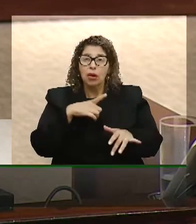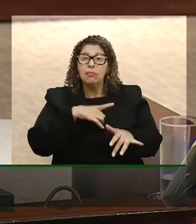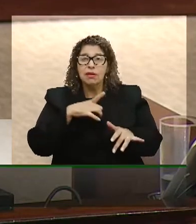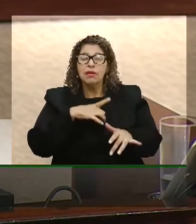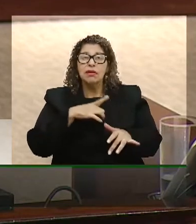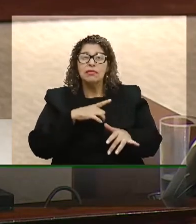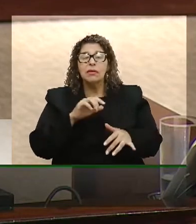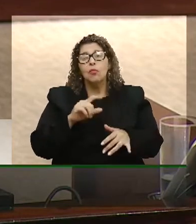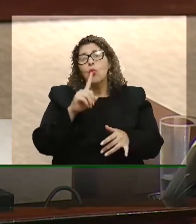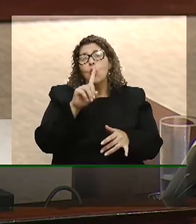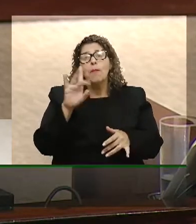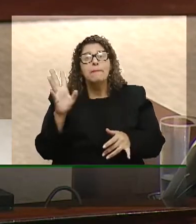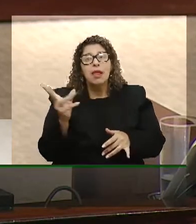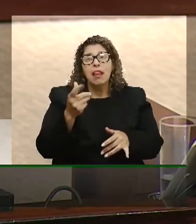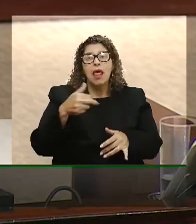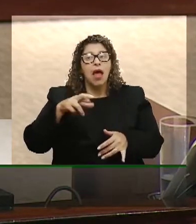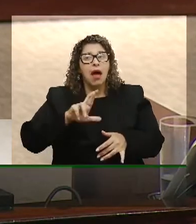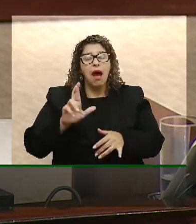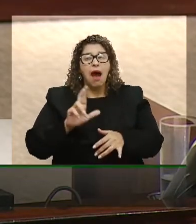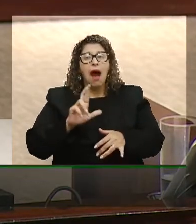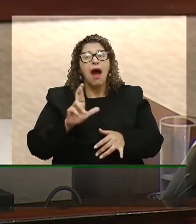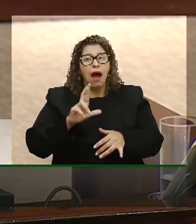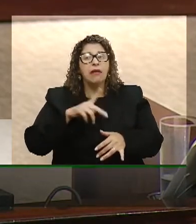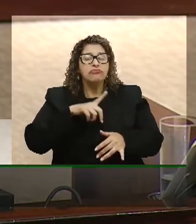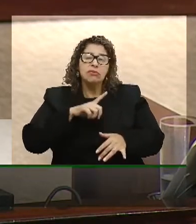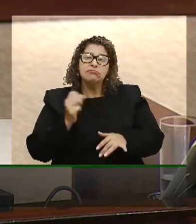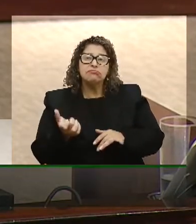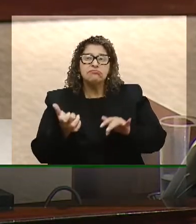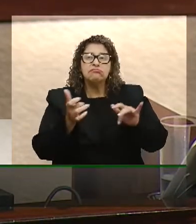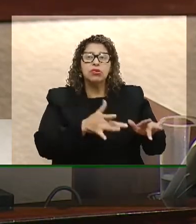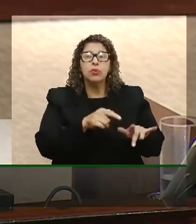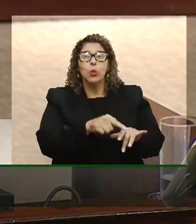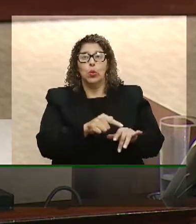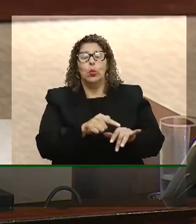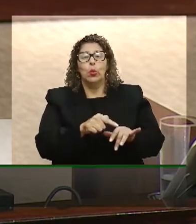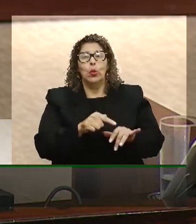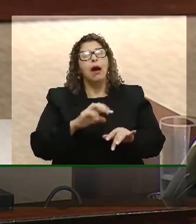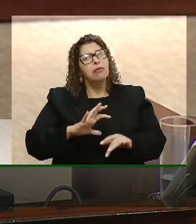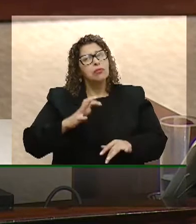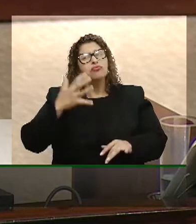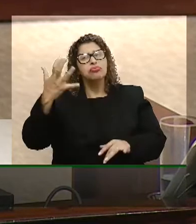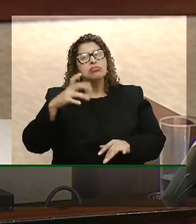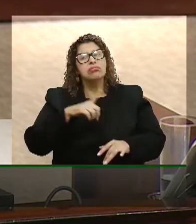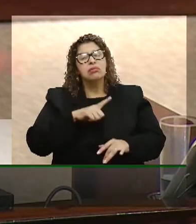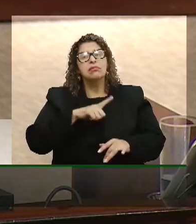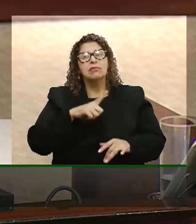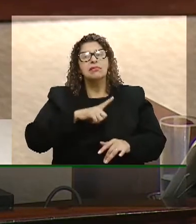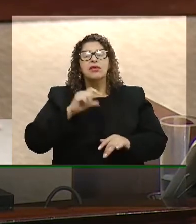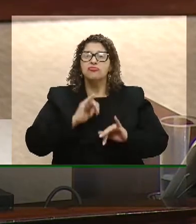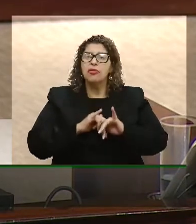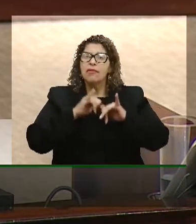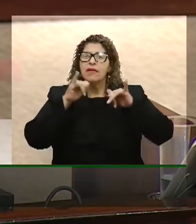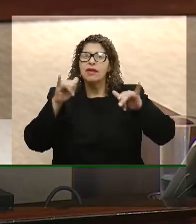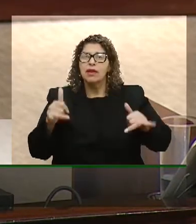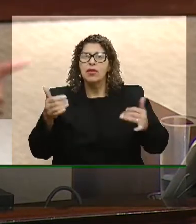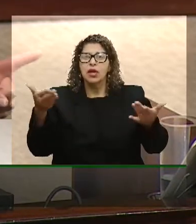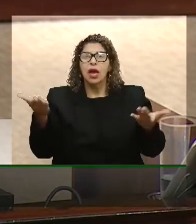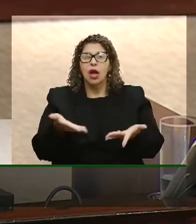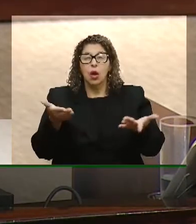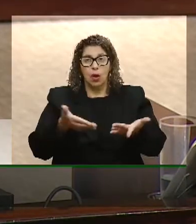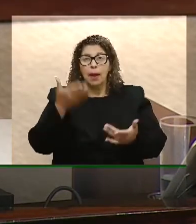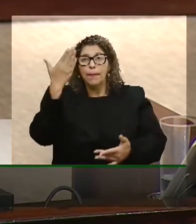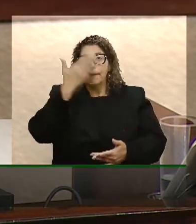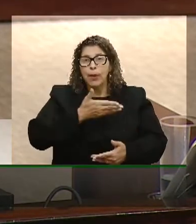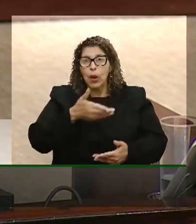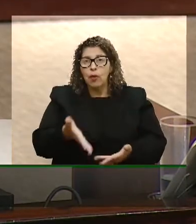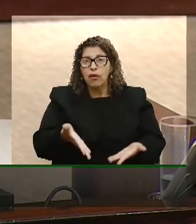um bilhão de reais. Então, há outras soluções, e nós temos dito isso, e o que eu estou colocando aqui é a comprovação